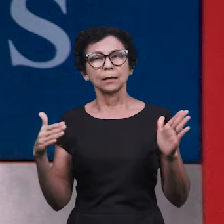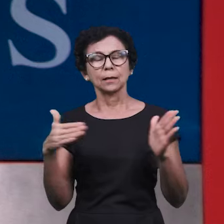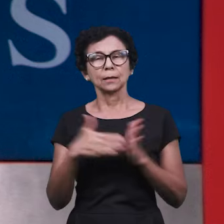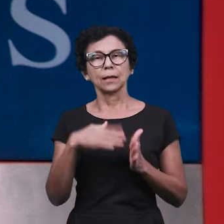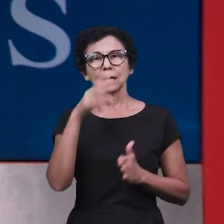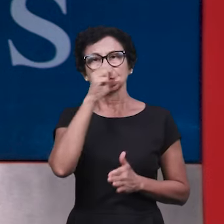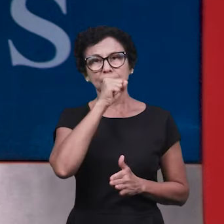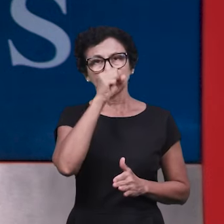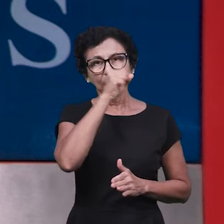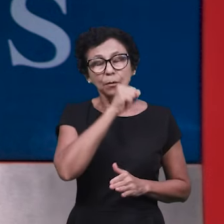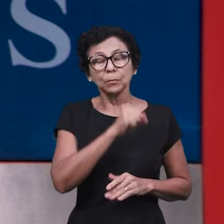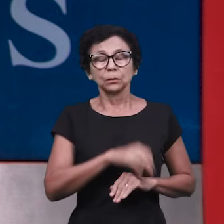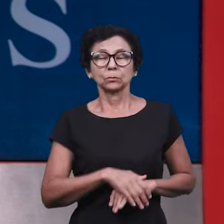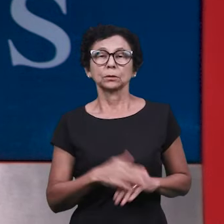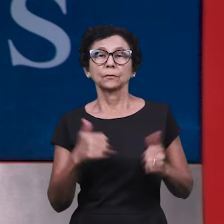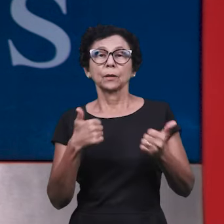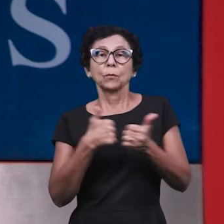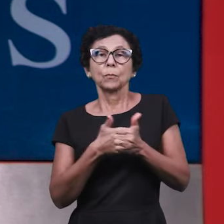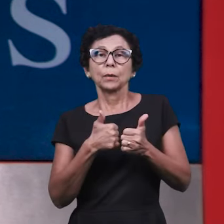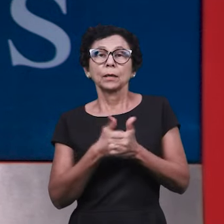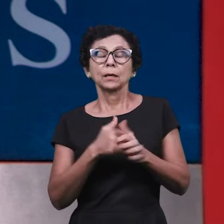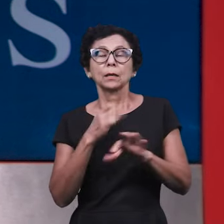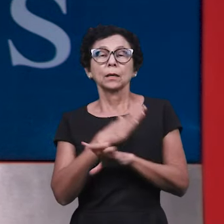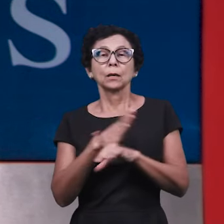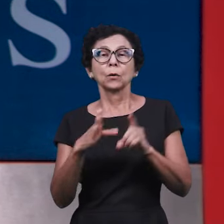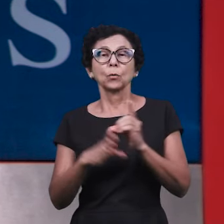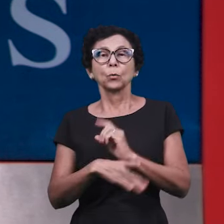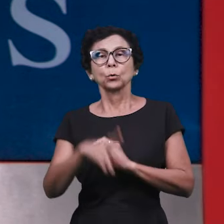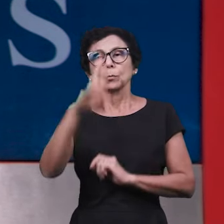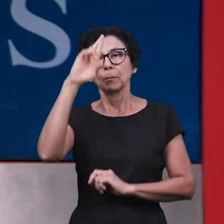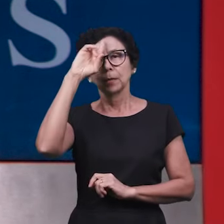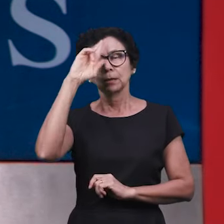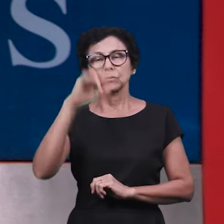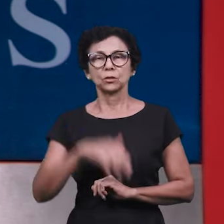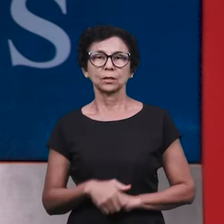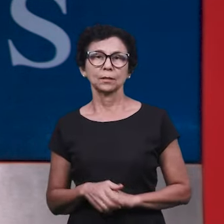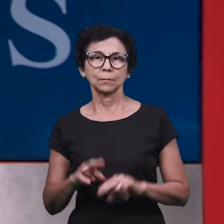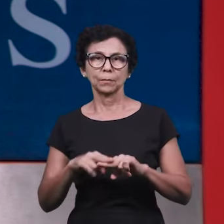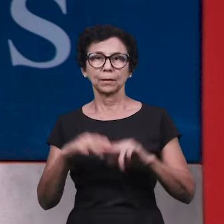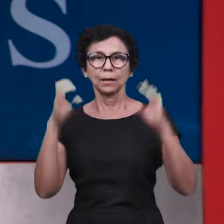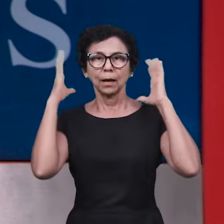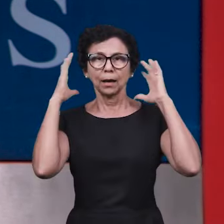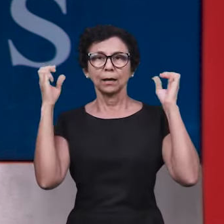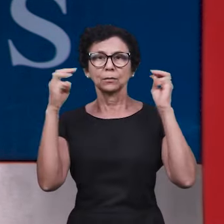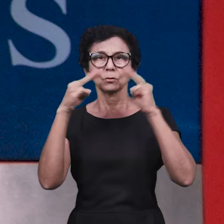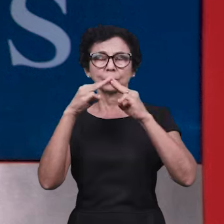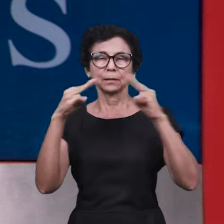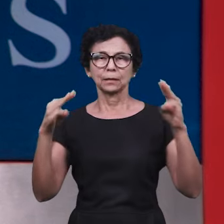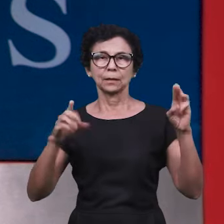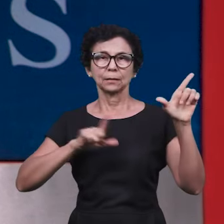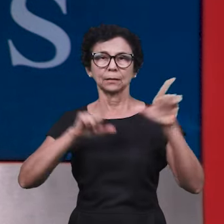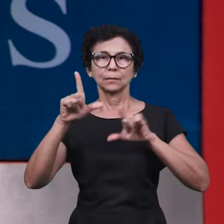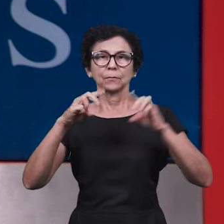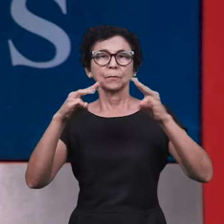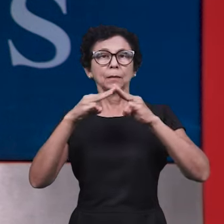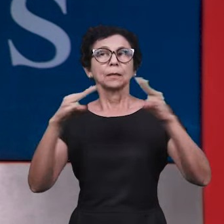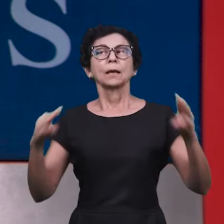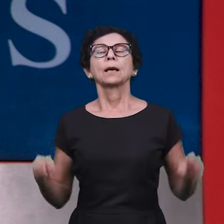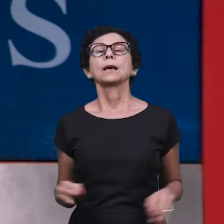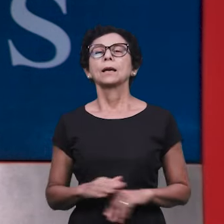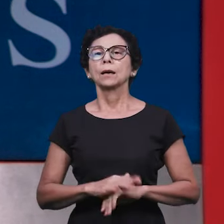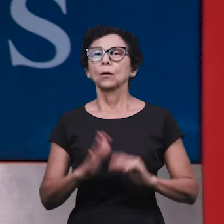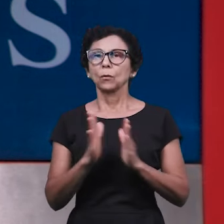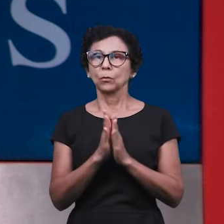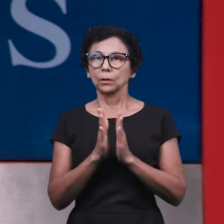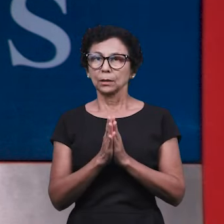você vai acompanhar os cultos ao meio-dia pela rádio e TV Manaim. Estamos orando pela obra no exterior, é isso mesmo, a